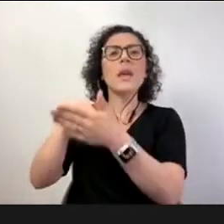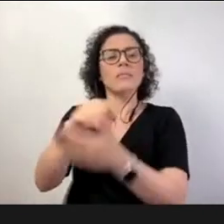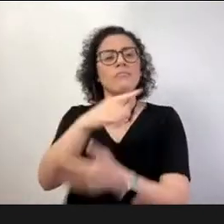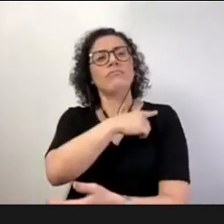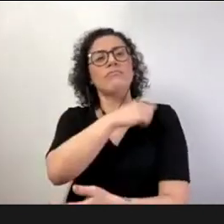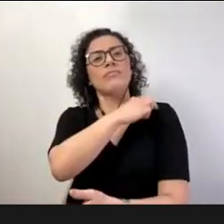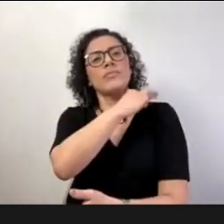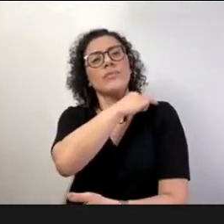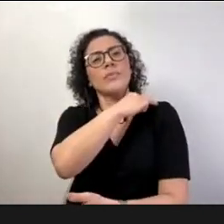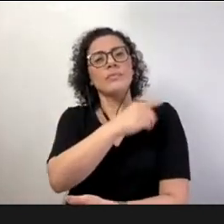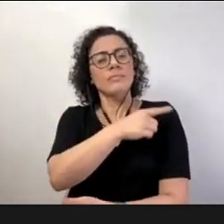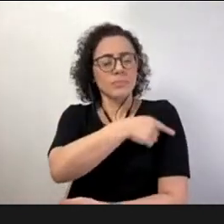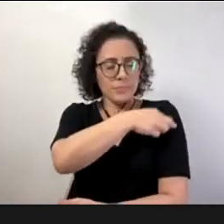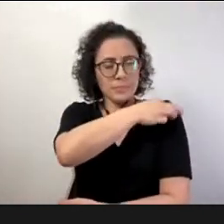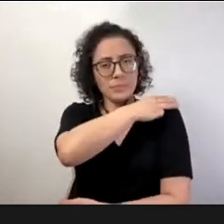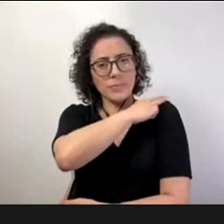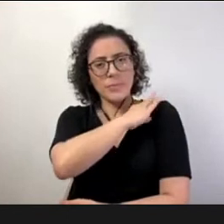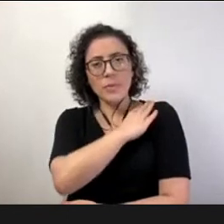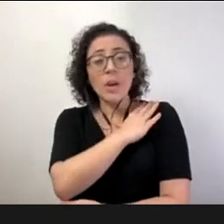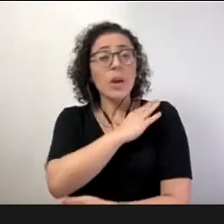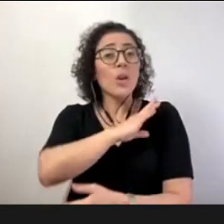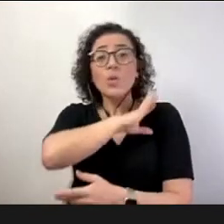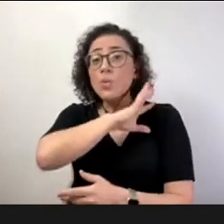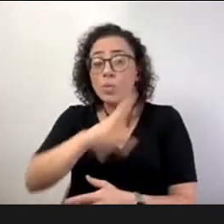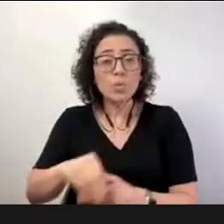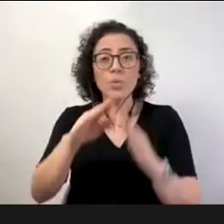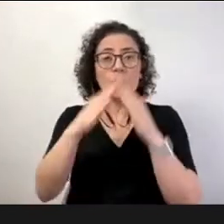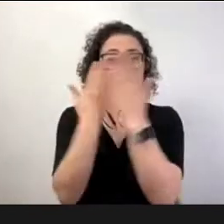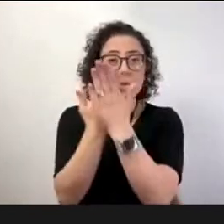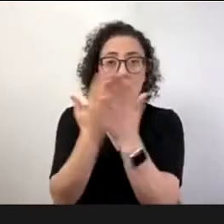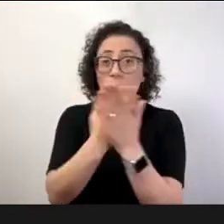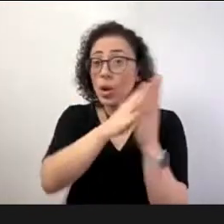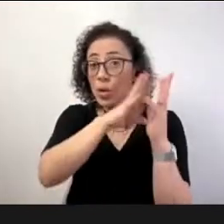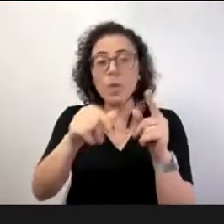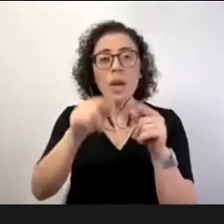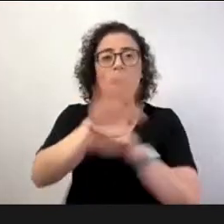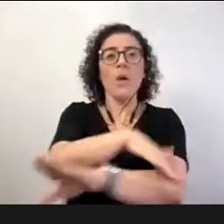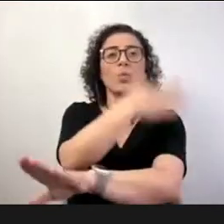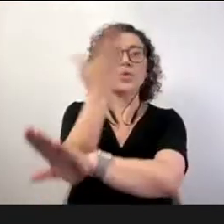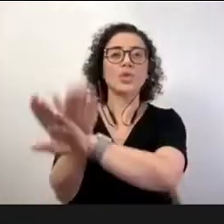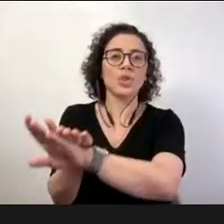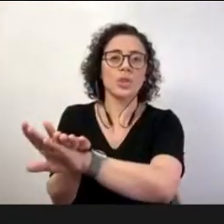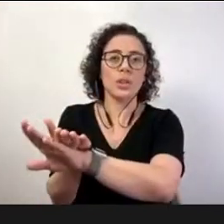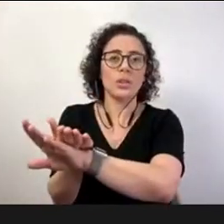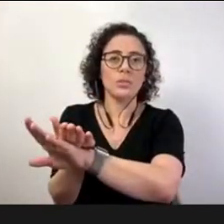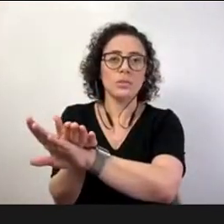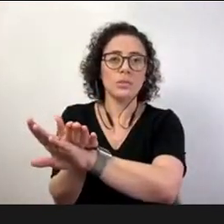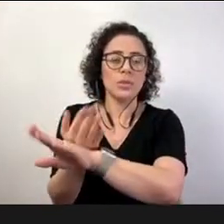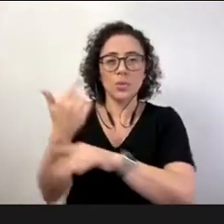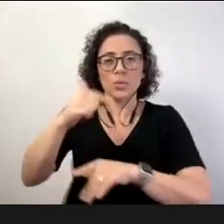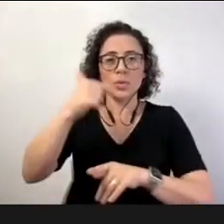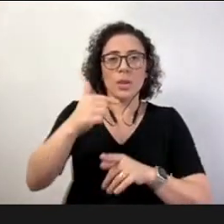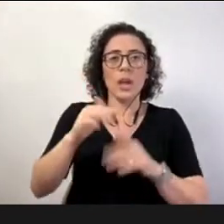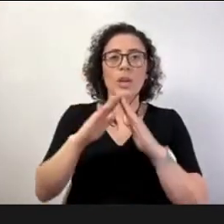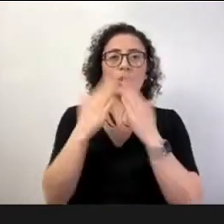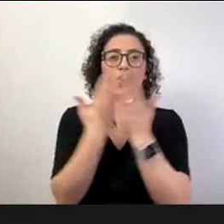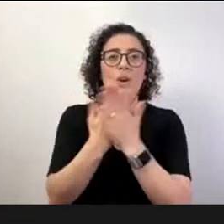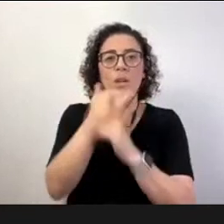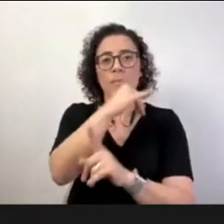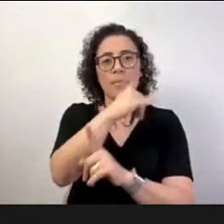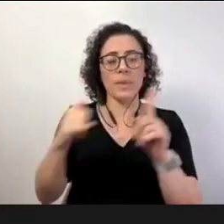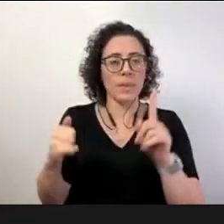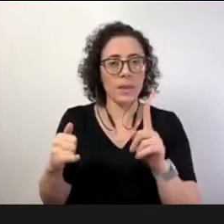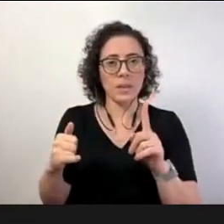escola funciona em tempo integral e isso é uma na minha perspectiva é um avanço tremendo